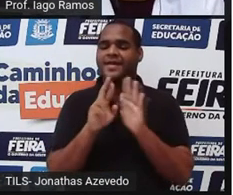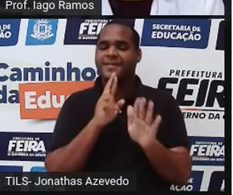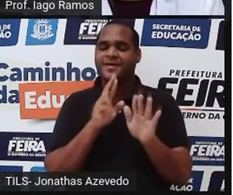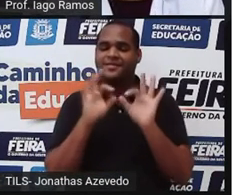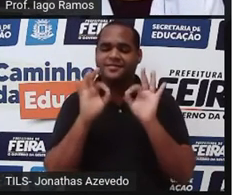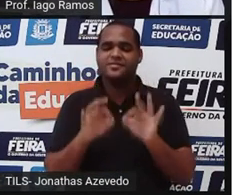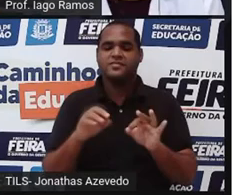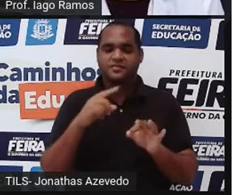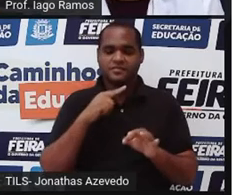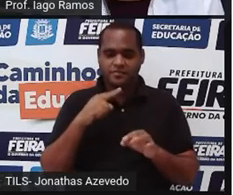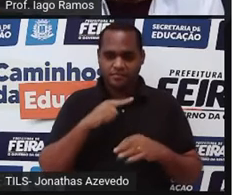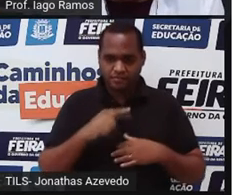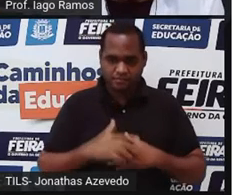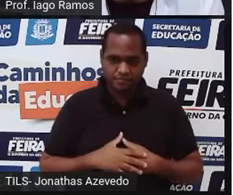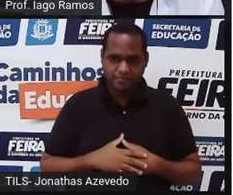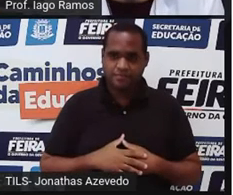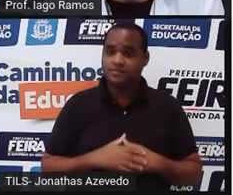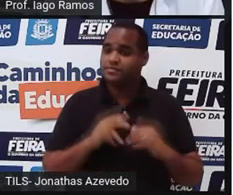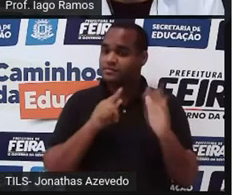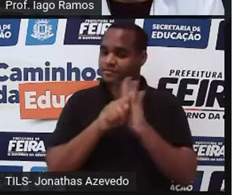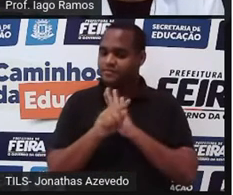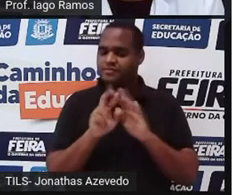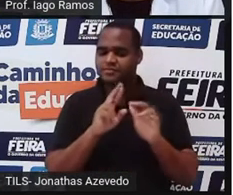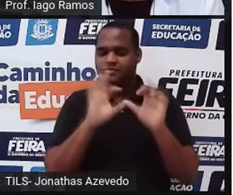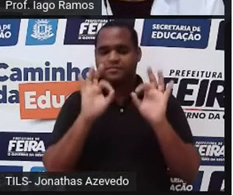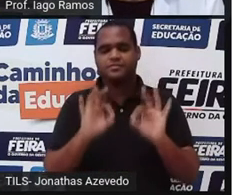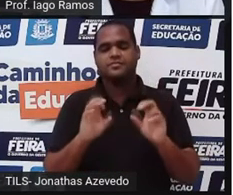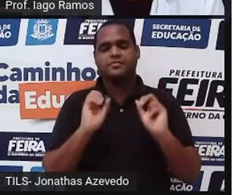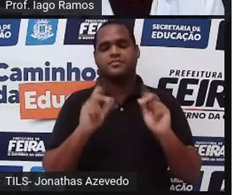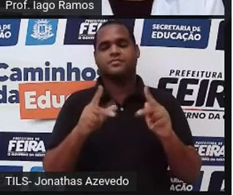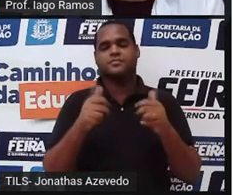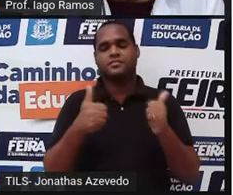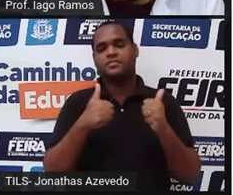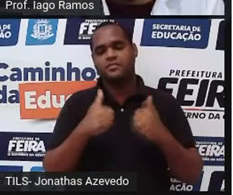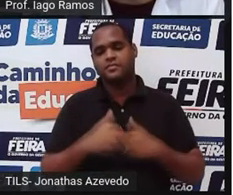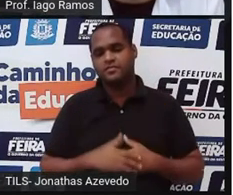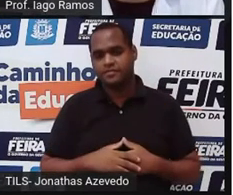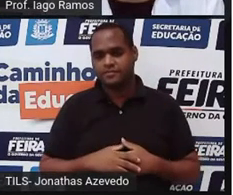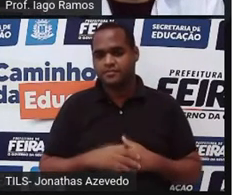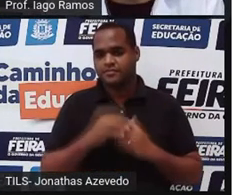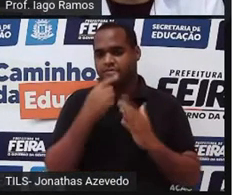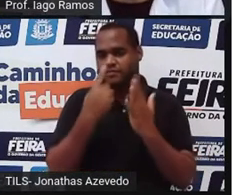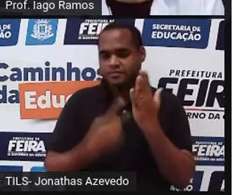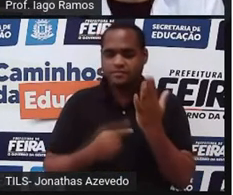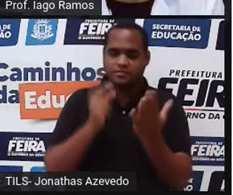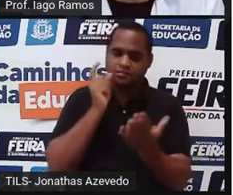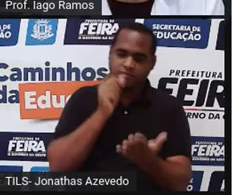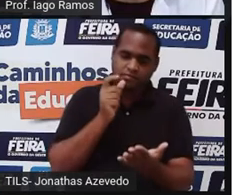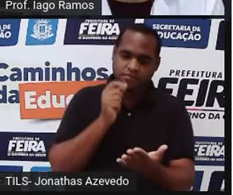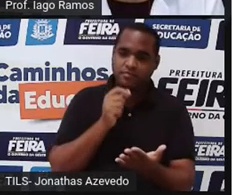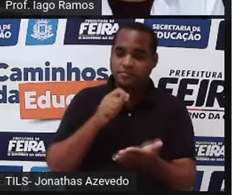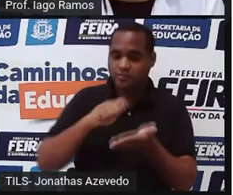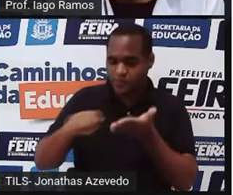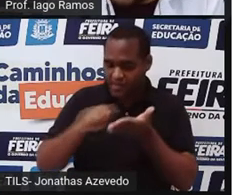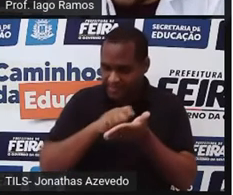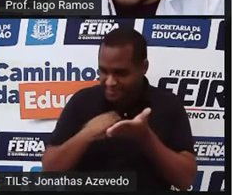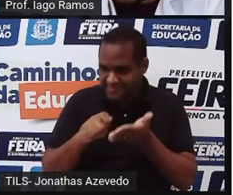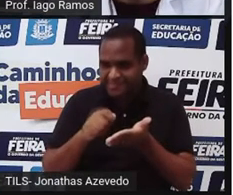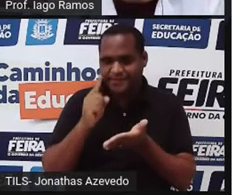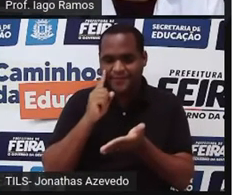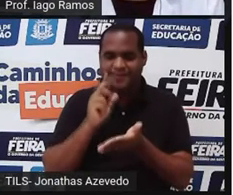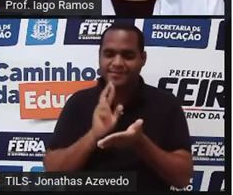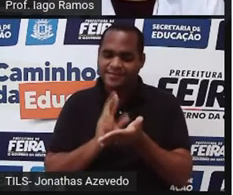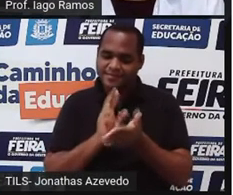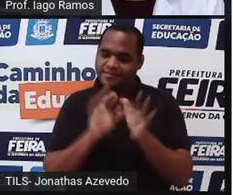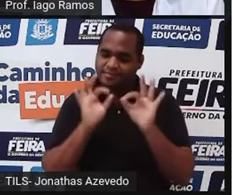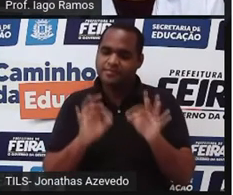O famoso quiz. Tá bom? Caderno, lápis, borracha, caneta para que você rascunhe